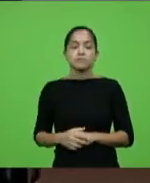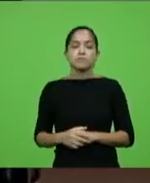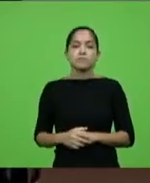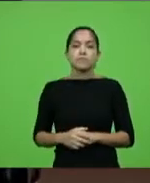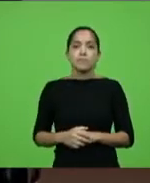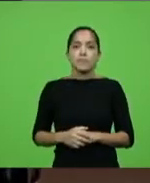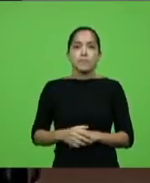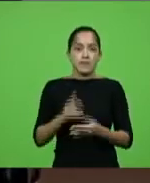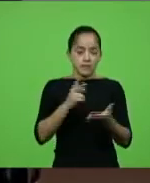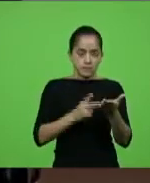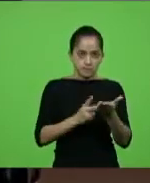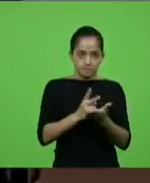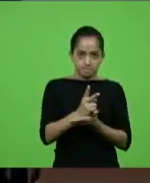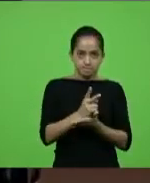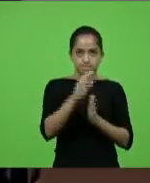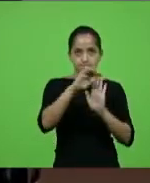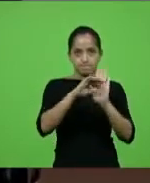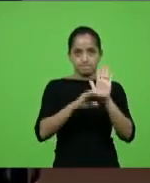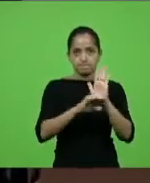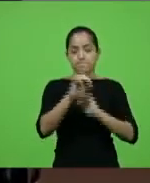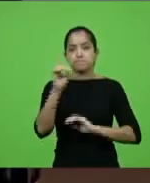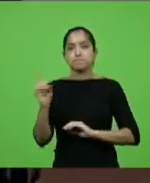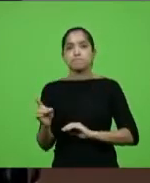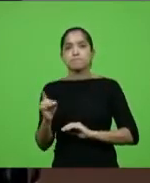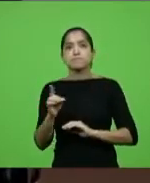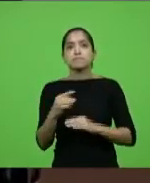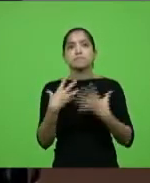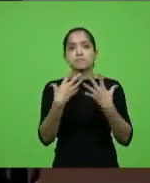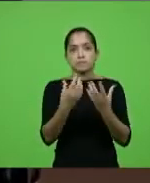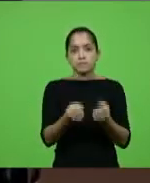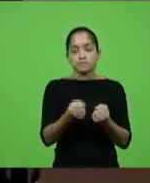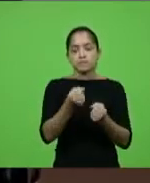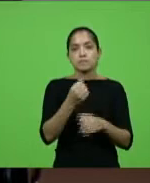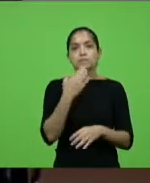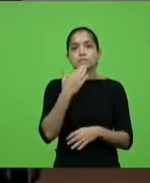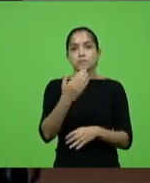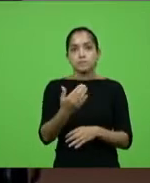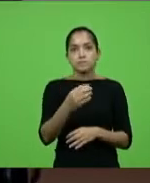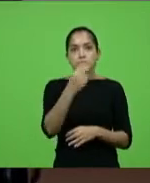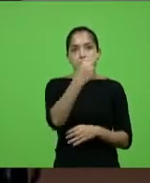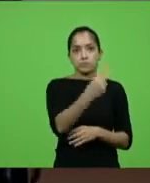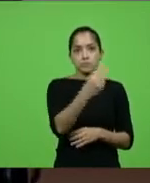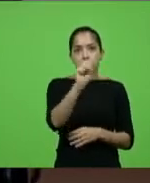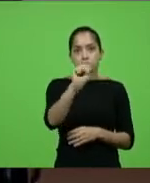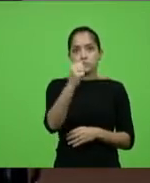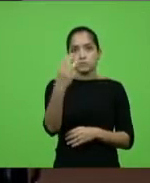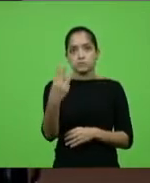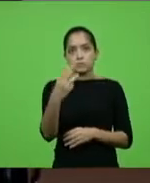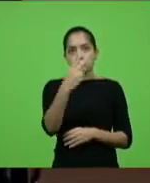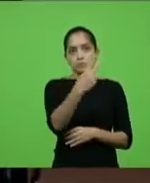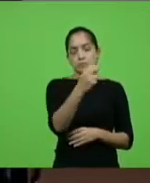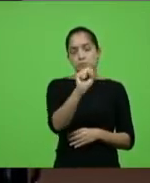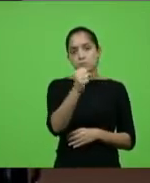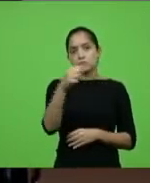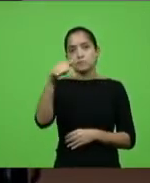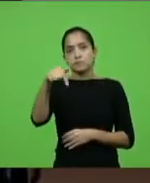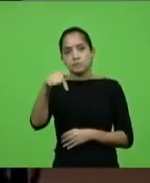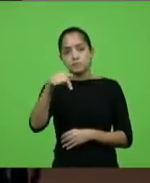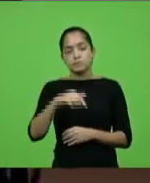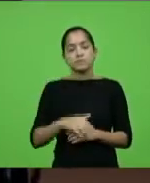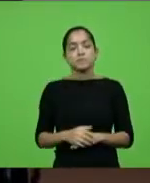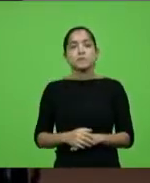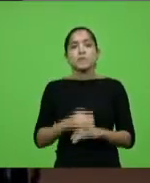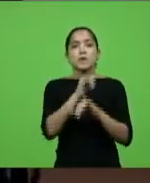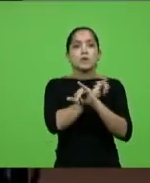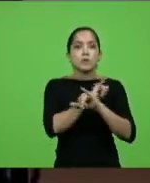Dando continuidade à ordem do dia, o senhor presidente deferiu os requerimentos 283 a 287, 2021, e